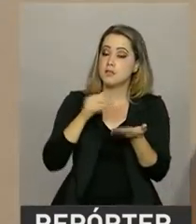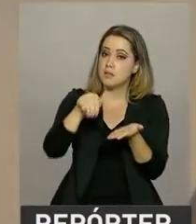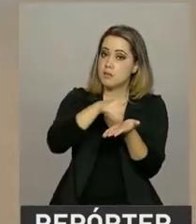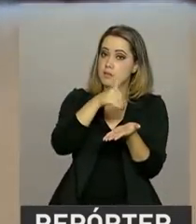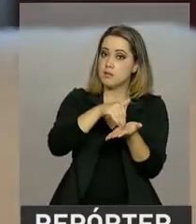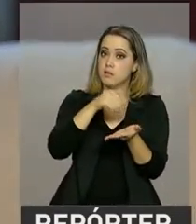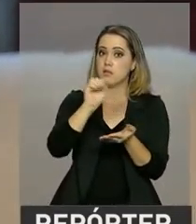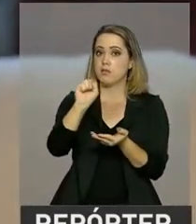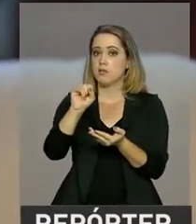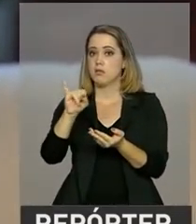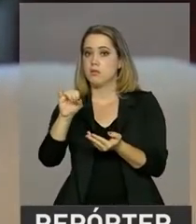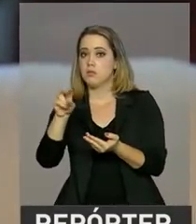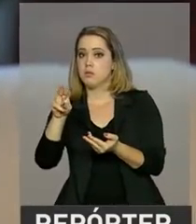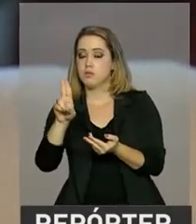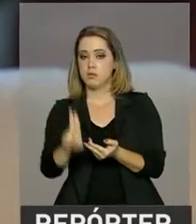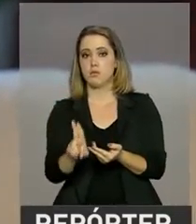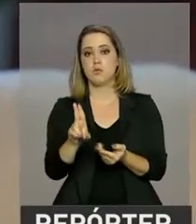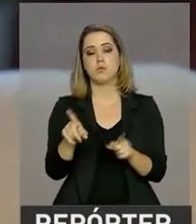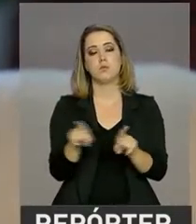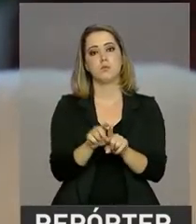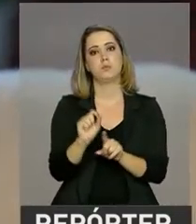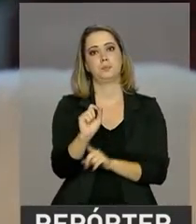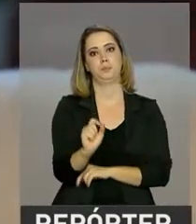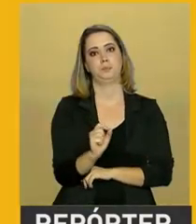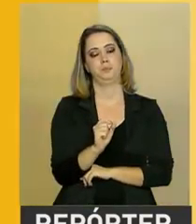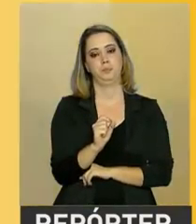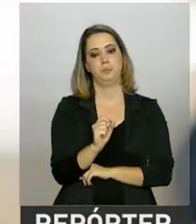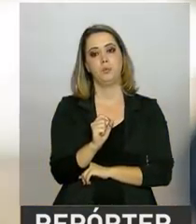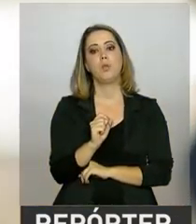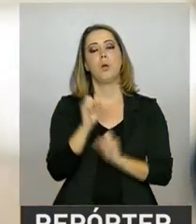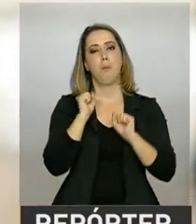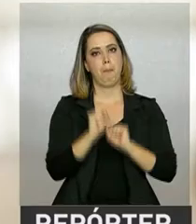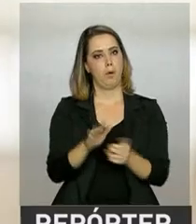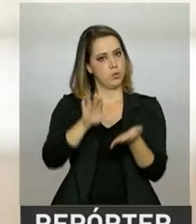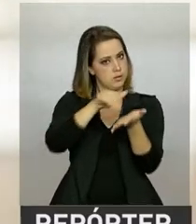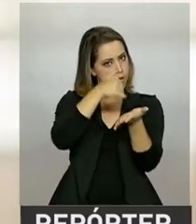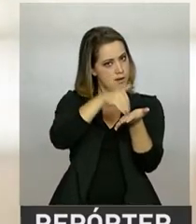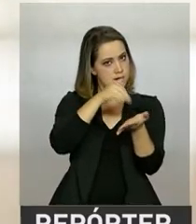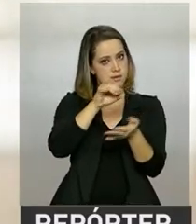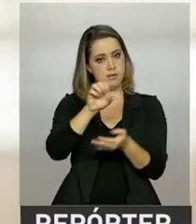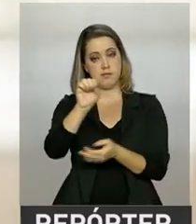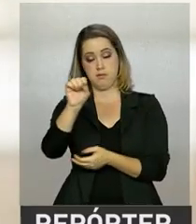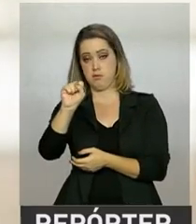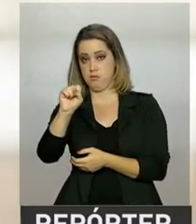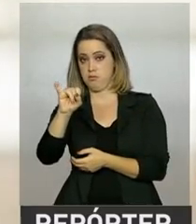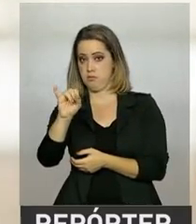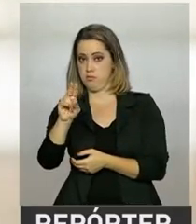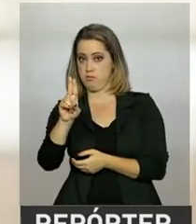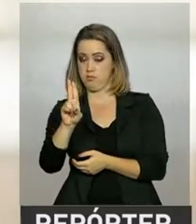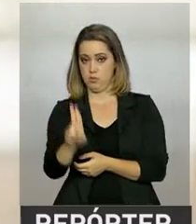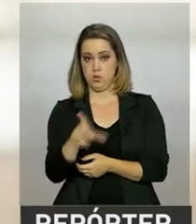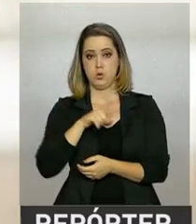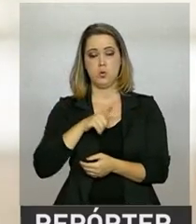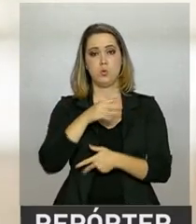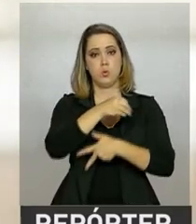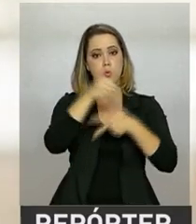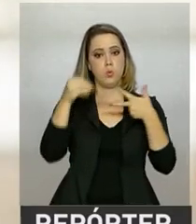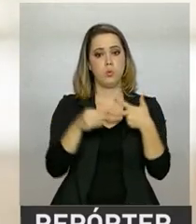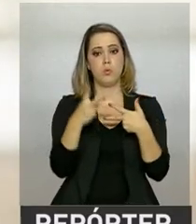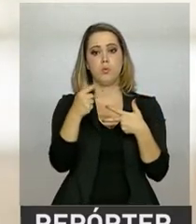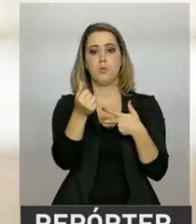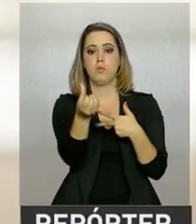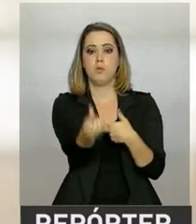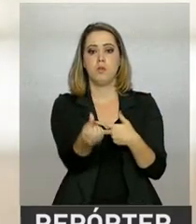inscrever no sistema de seleção unificado, o SISU. Podem se inscrever os candidatos que fizeram o Enem em 2016